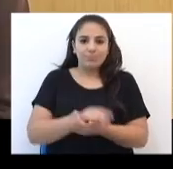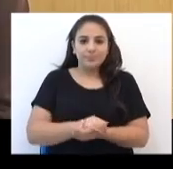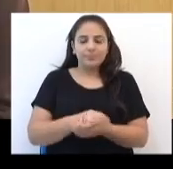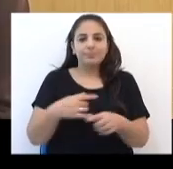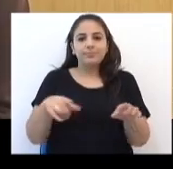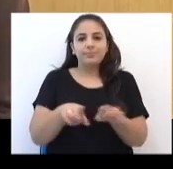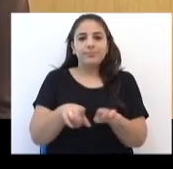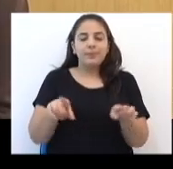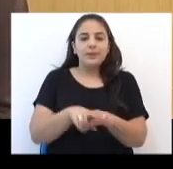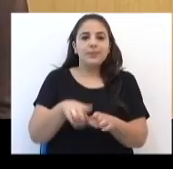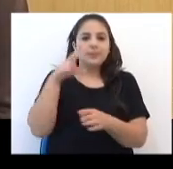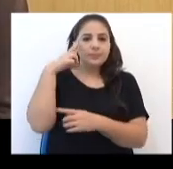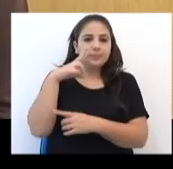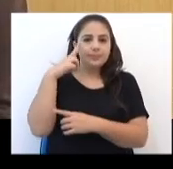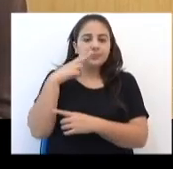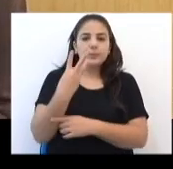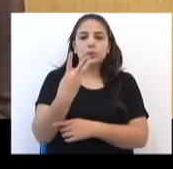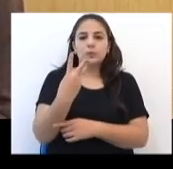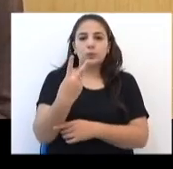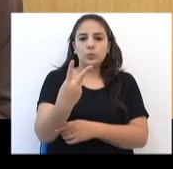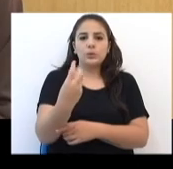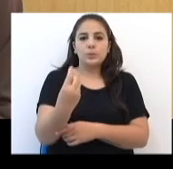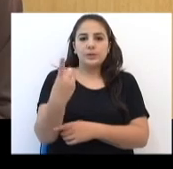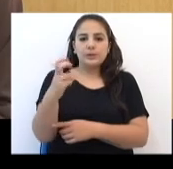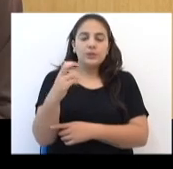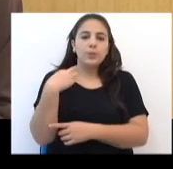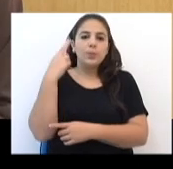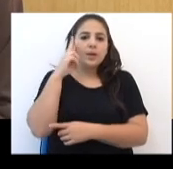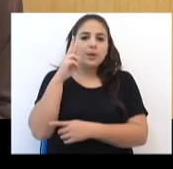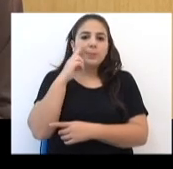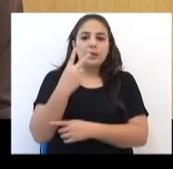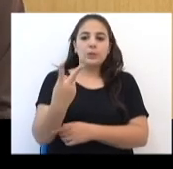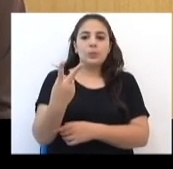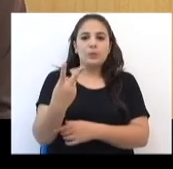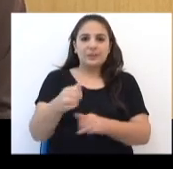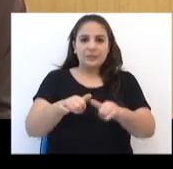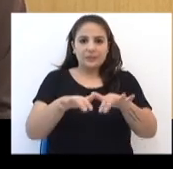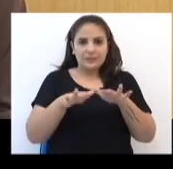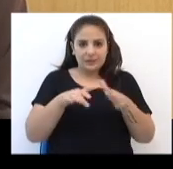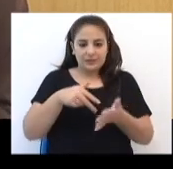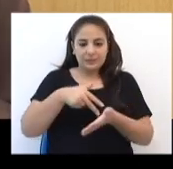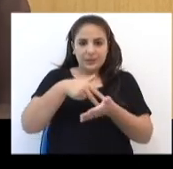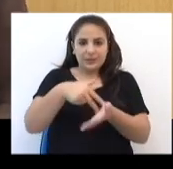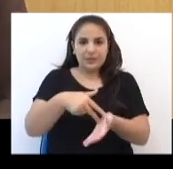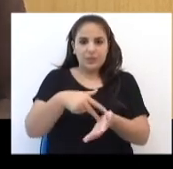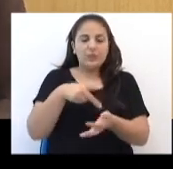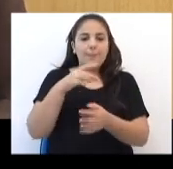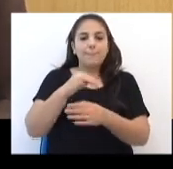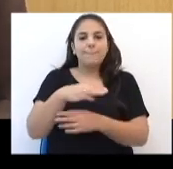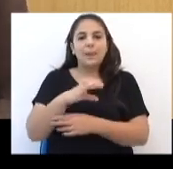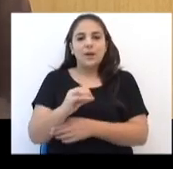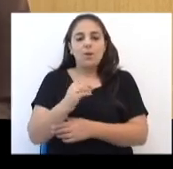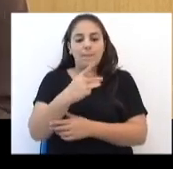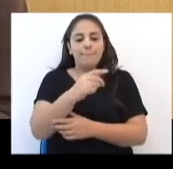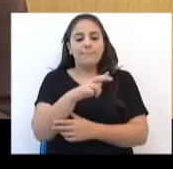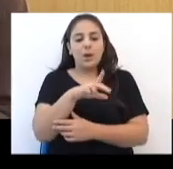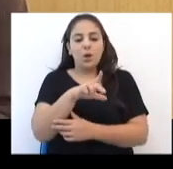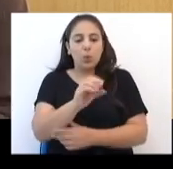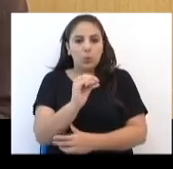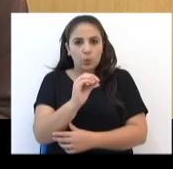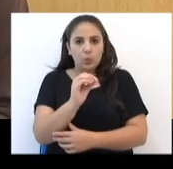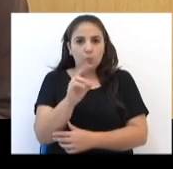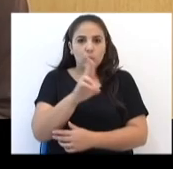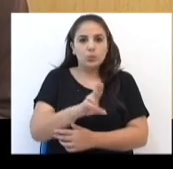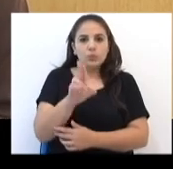E na reprise de 2015, vamos lembrar dois grandes expedientes de maio. O vereador Paulo Neckli usou a